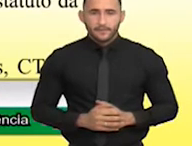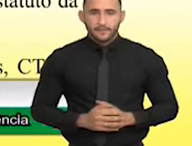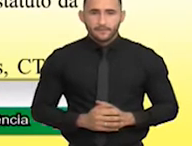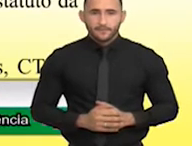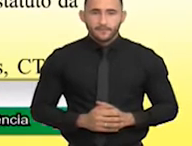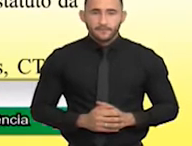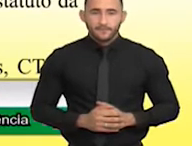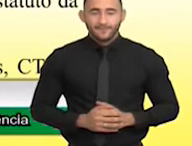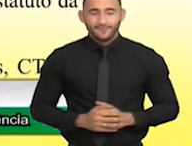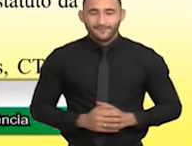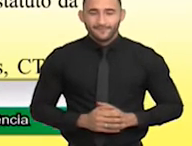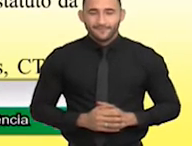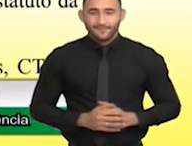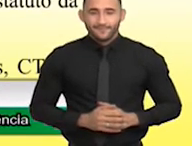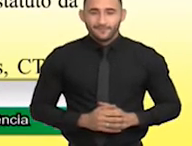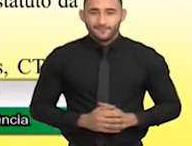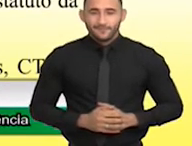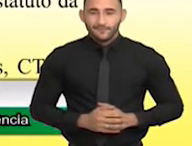Bom,